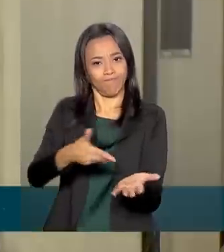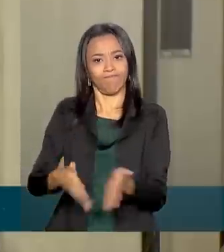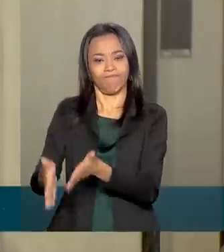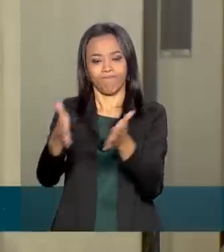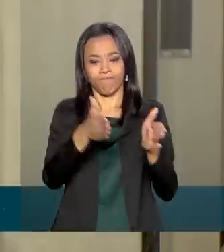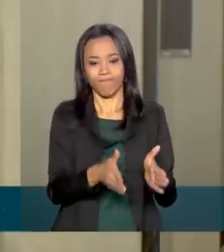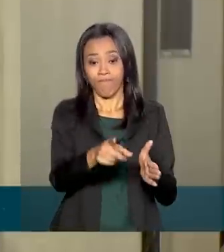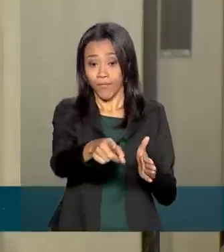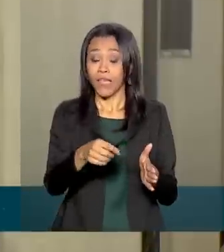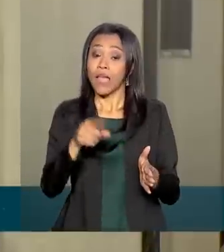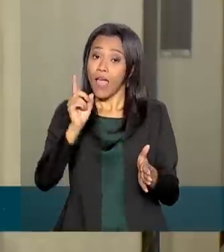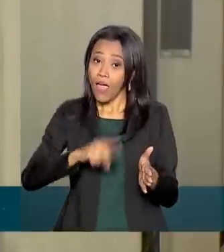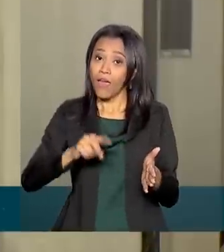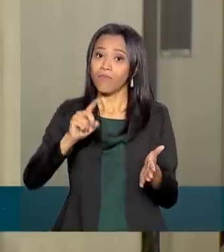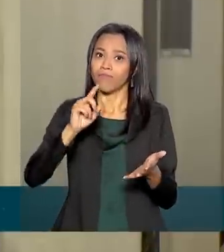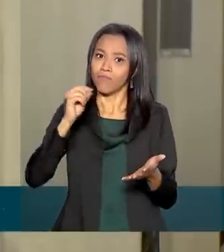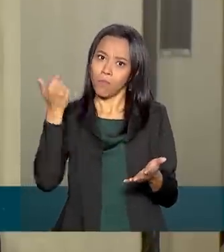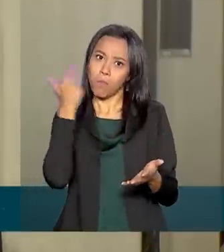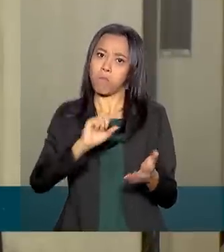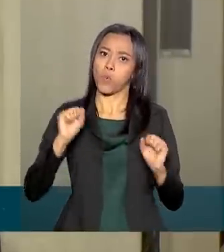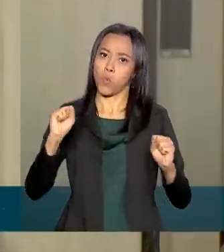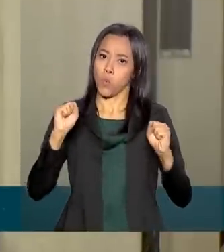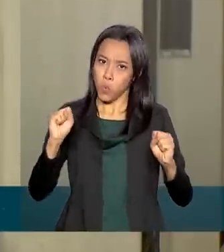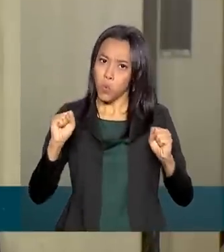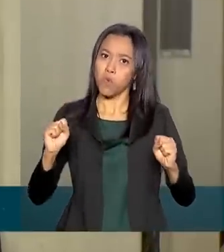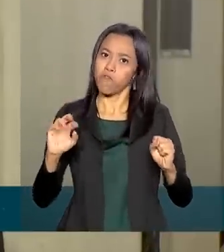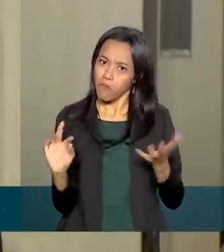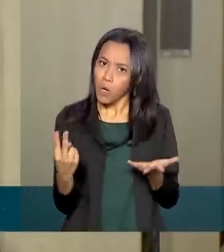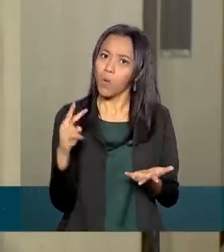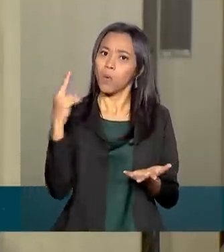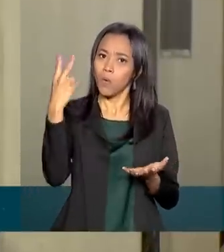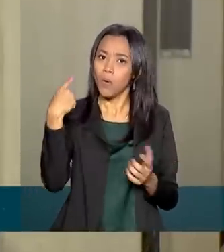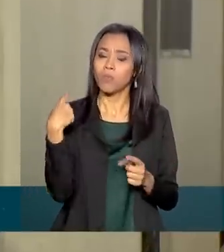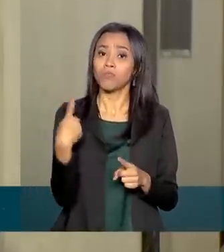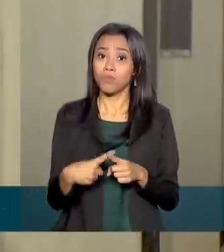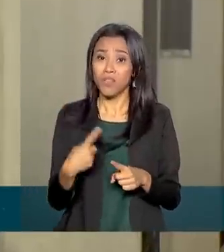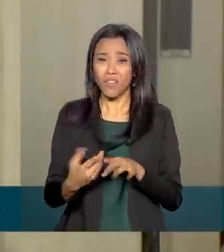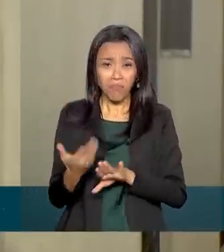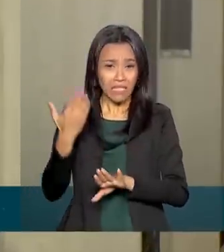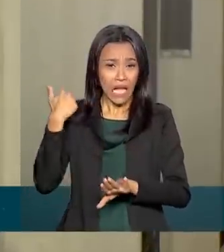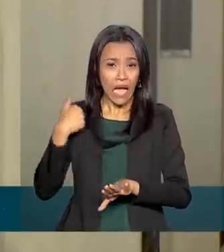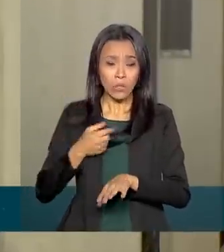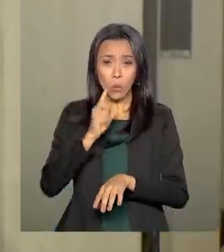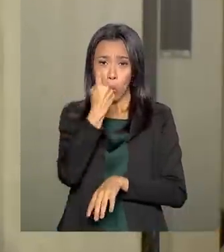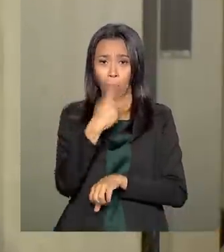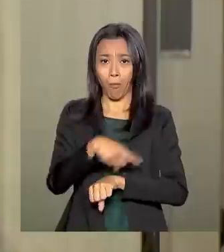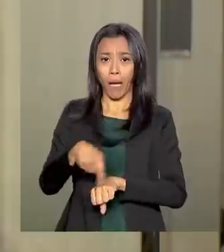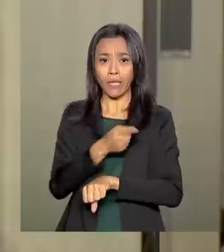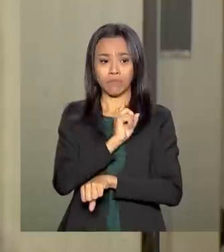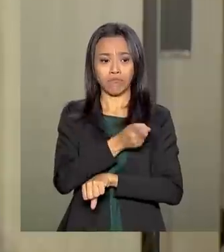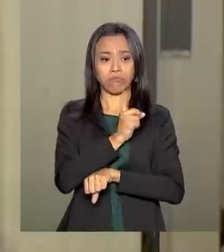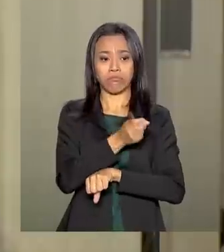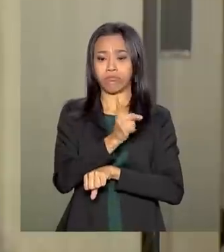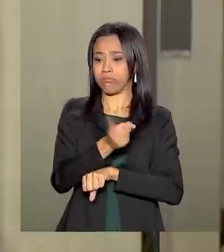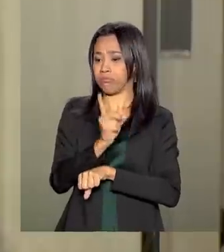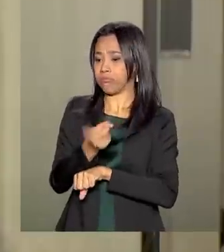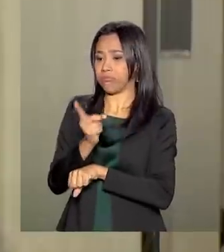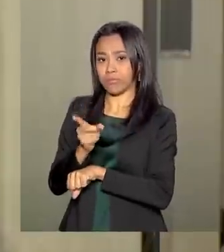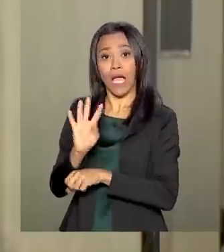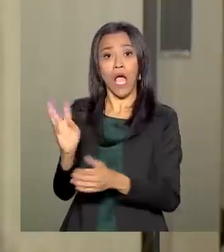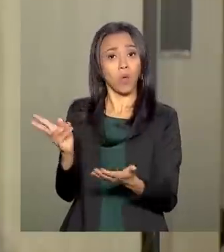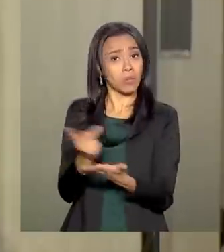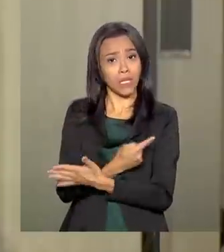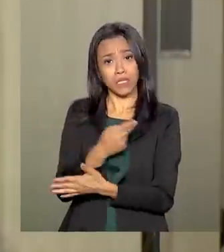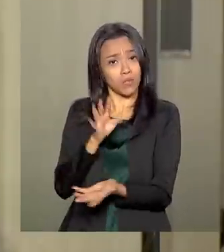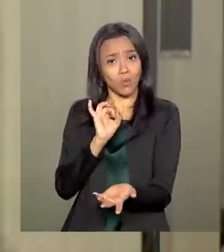serem muito valorizadas diante do fechamento, diante do protecionismo que existe, via de regra, no mercado europeu